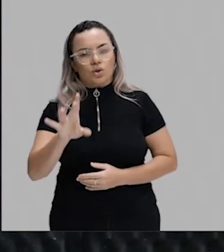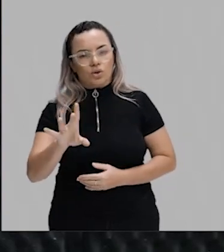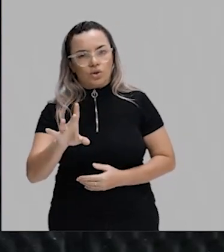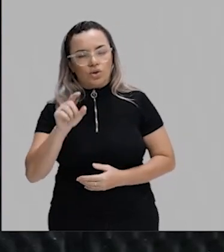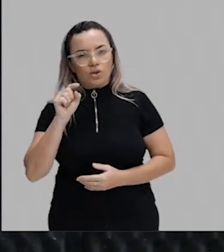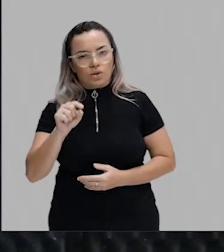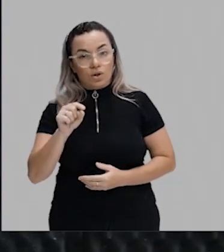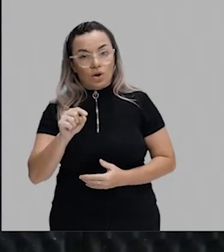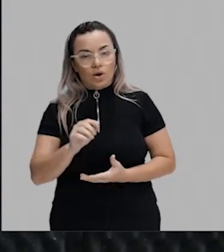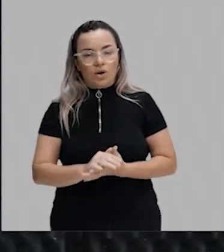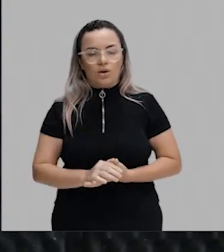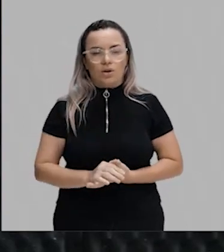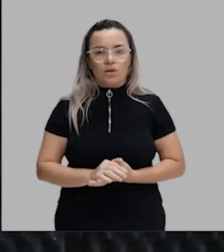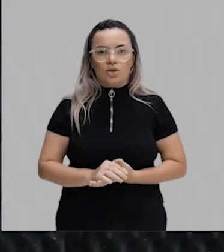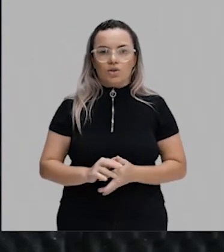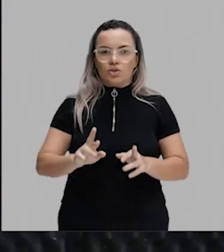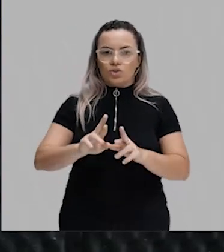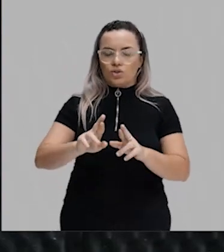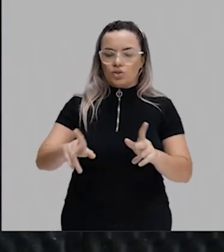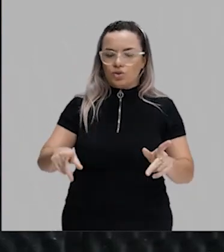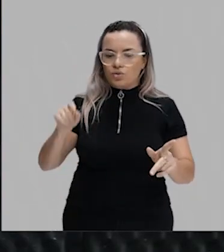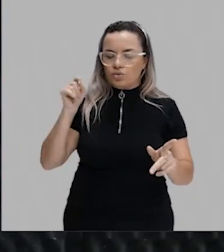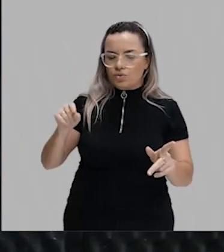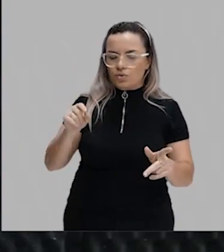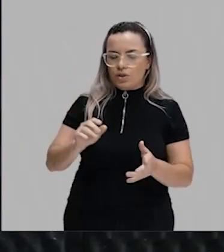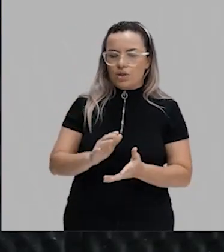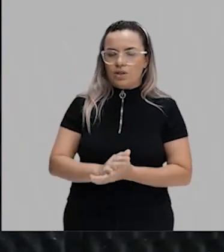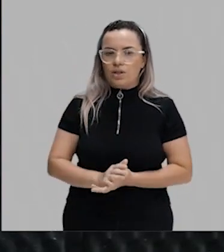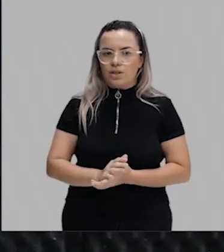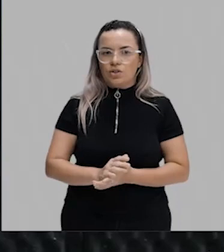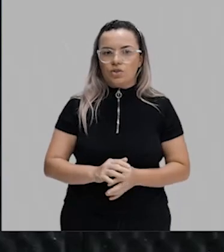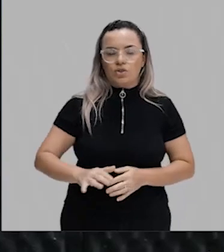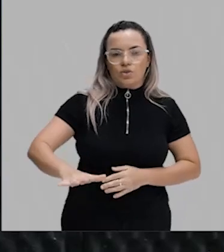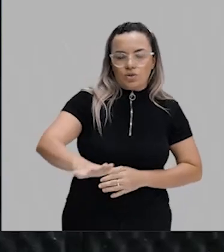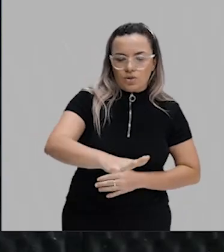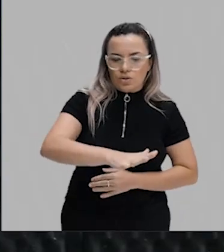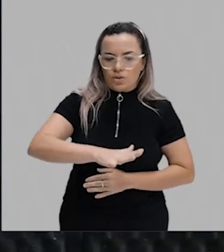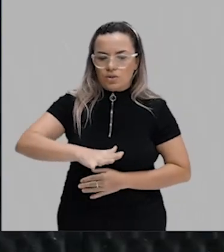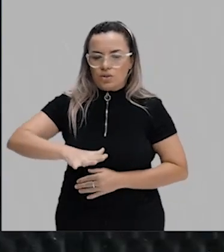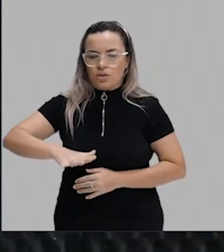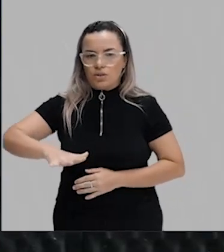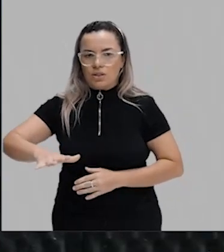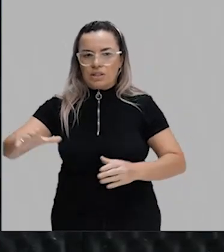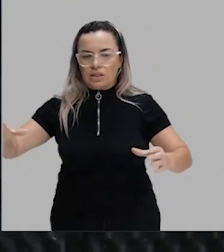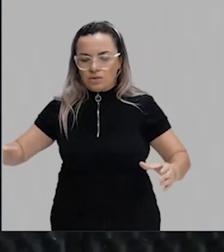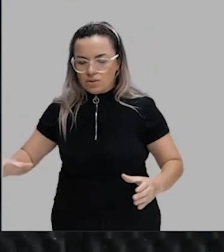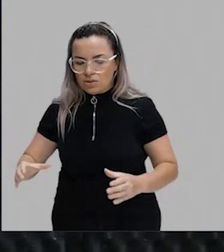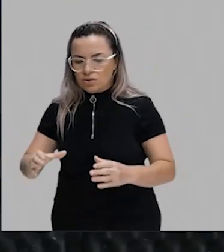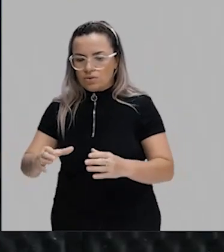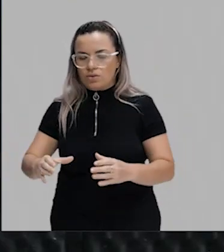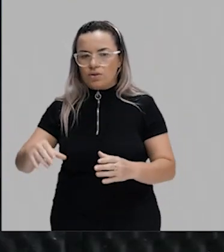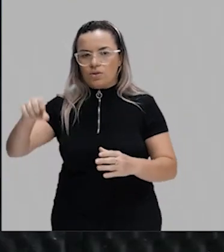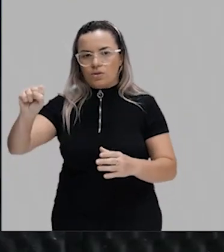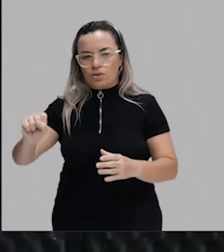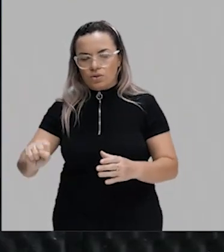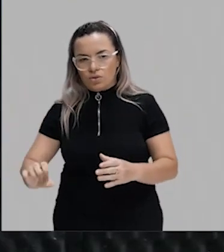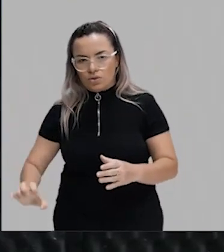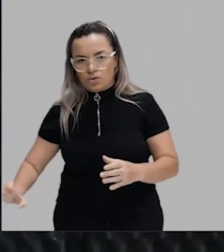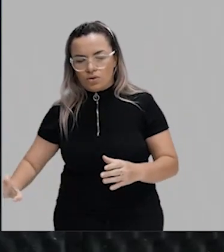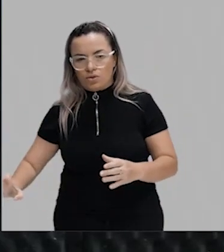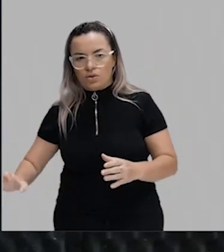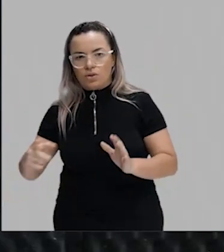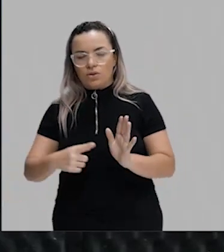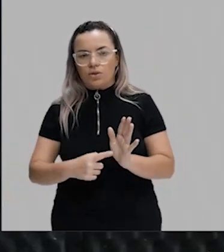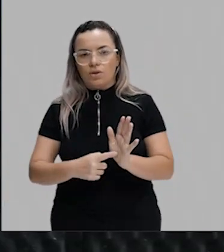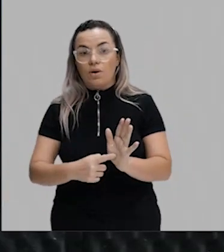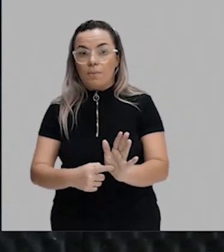é concentrada principalmente no litoral e na região sudeste, que já falamos em aula, vai ser a região que vai apresentar um